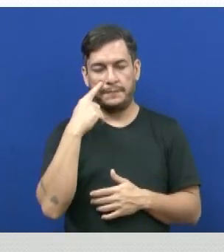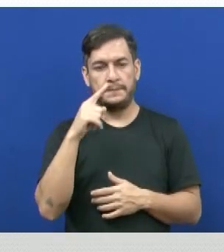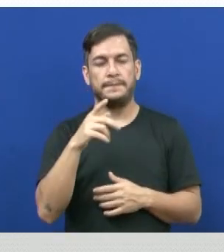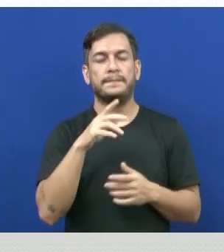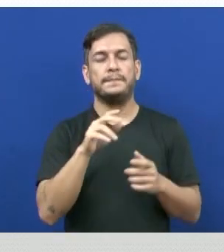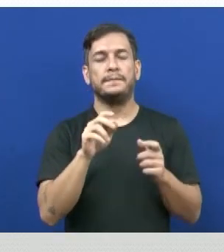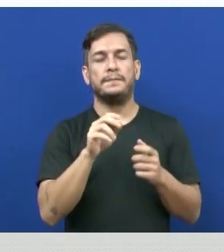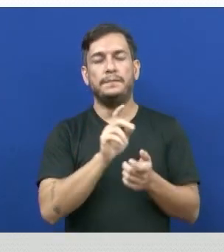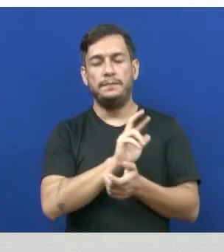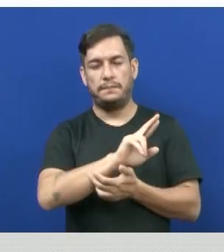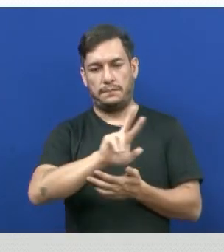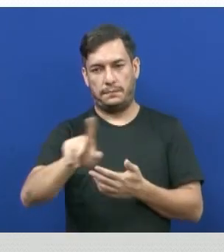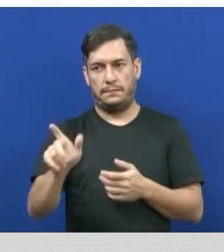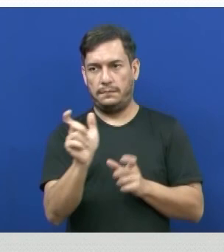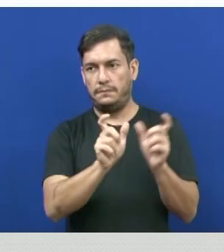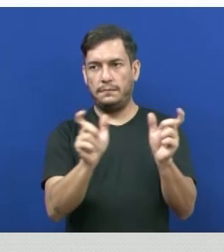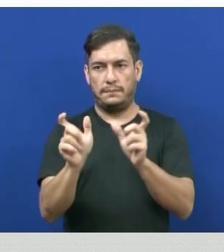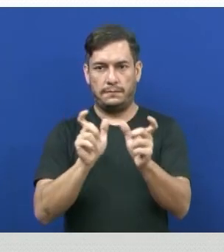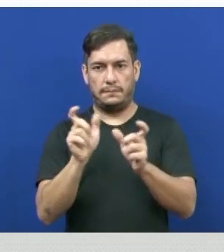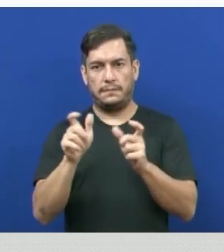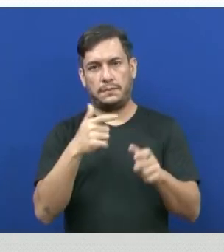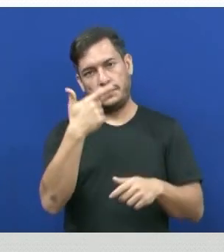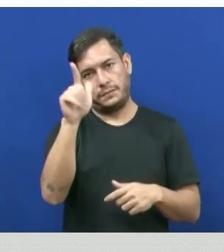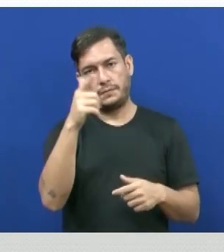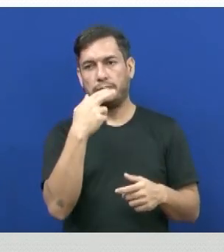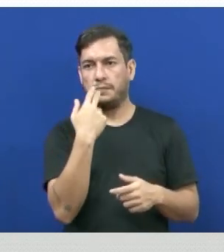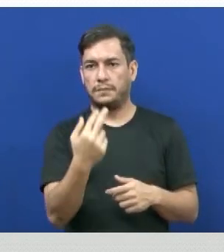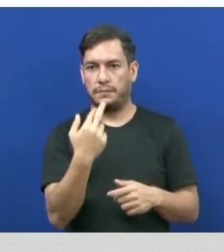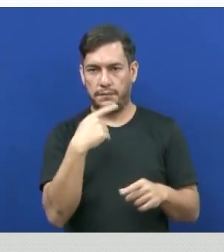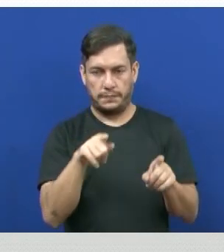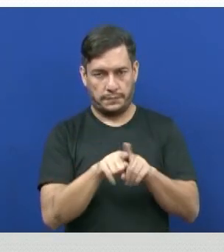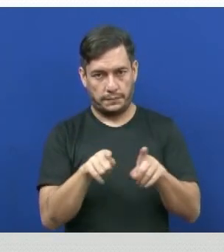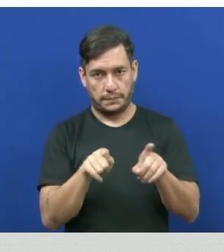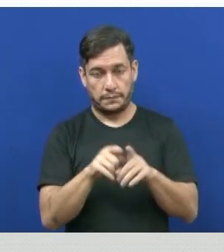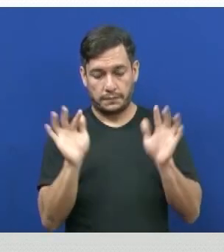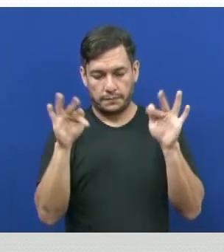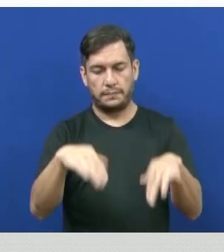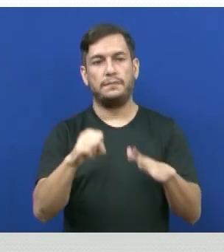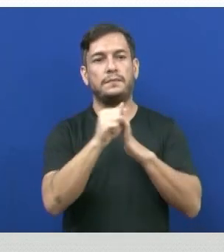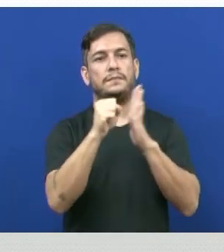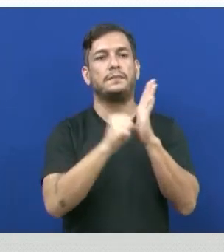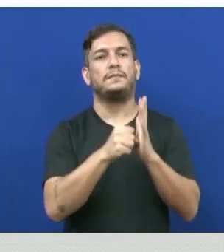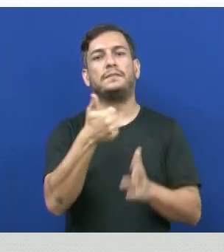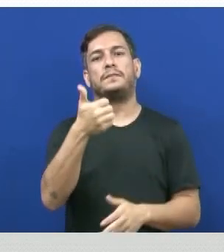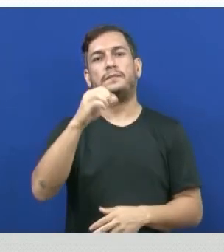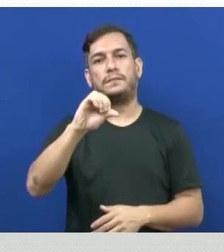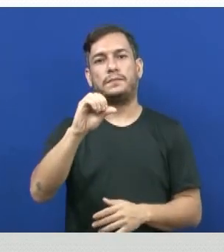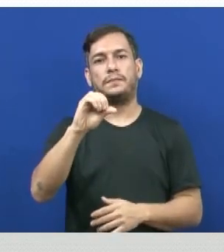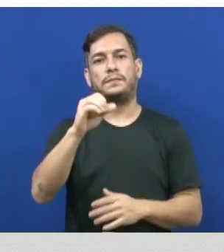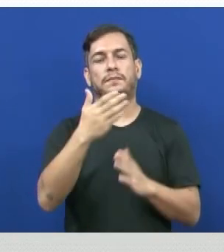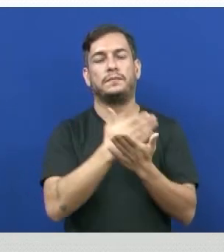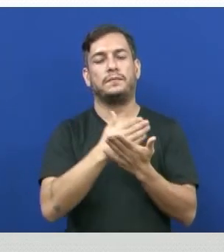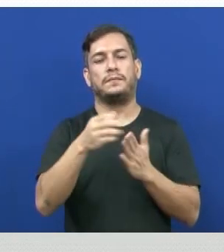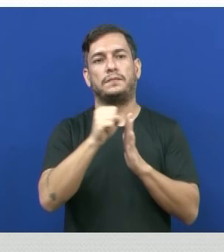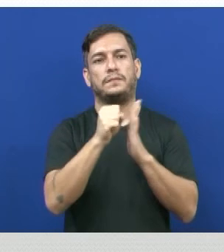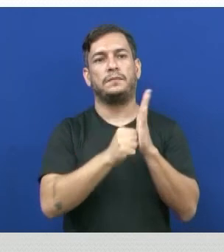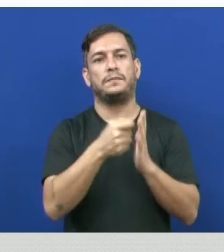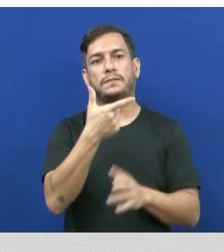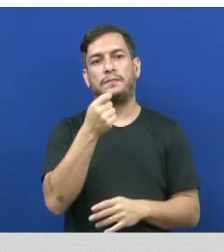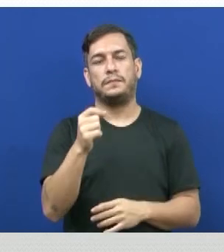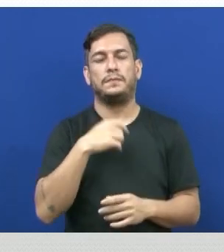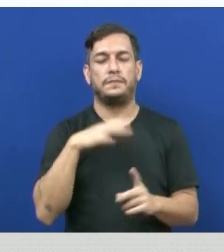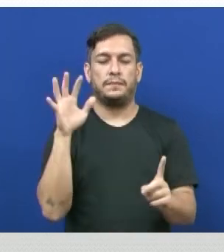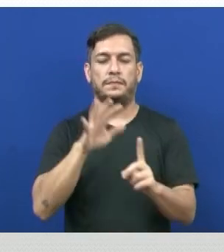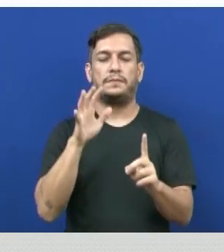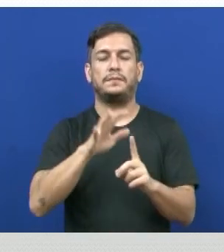palavras de outros idiomas, não só do inglês. Para você ter uma ideia, no final do século XIX e início do século XX, a influência da língua